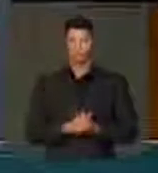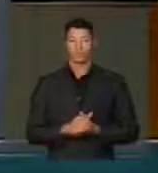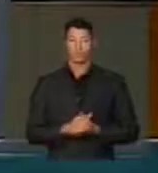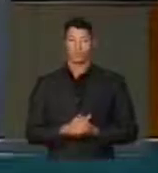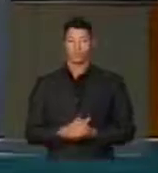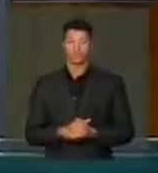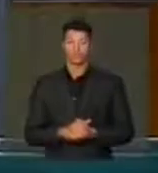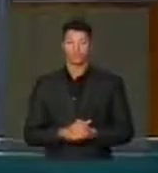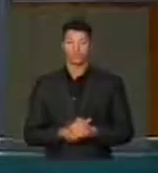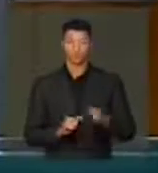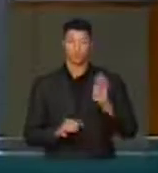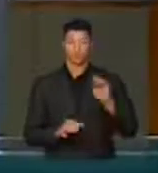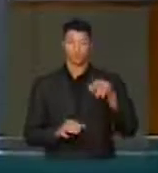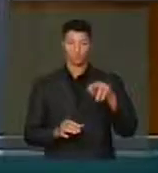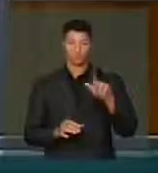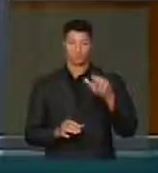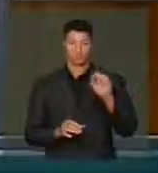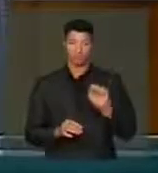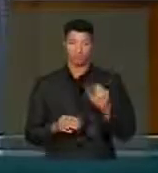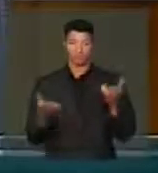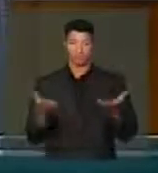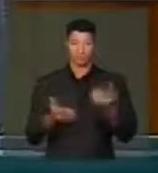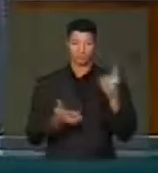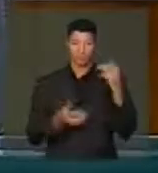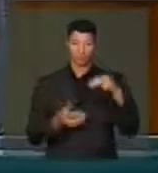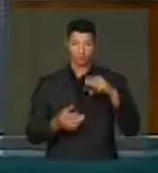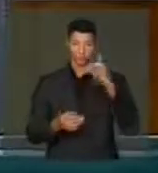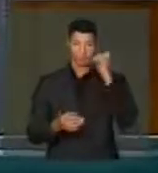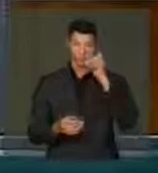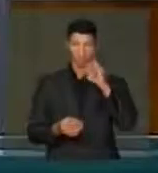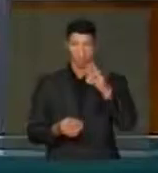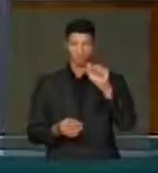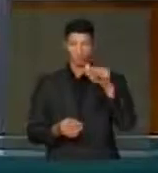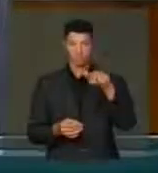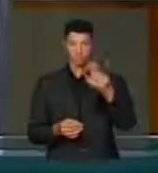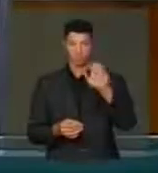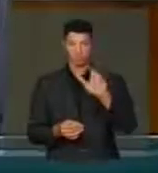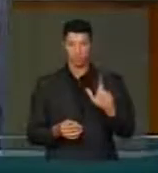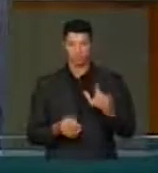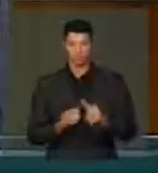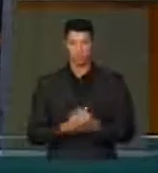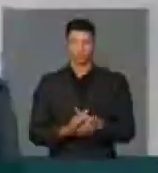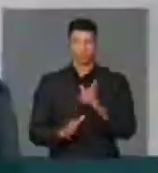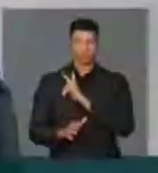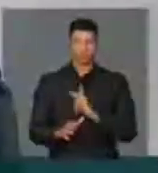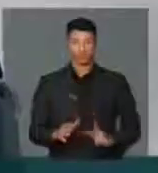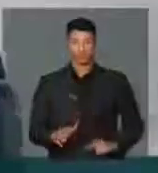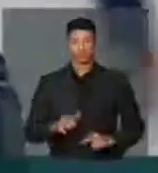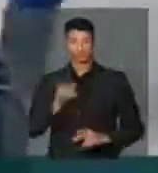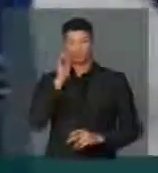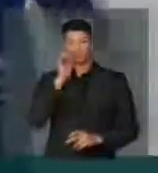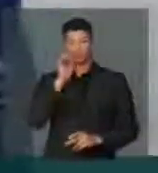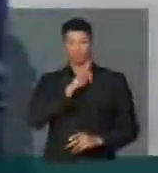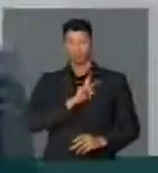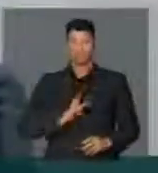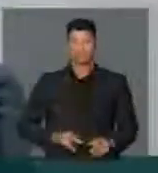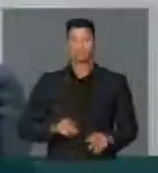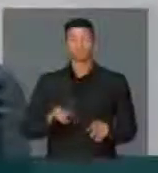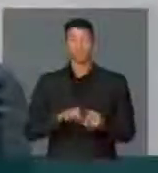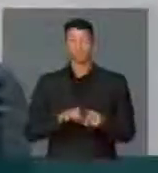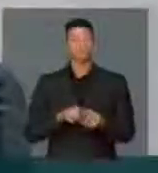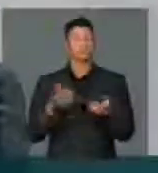Bom, Gás. Vou passar um minuto à deputada Raquel Nunes. Senhor presidente, deputado Lúcio Moschini,